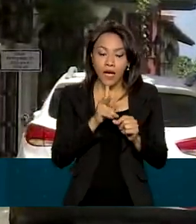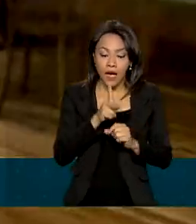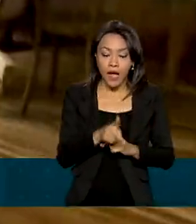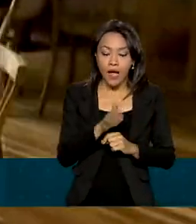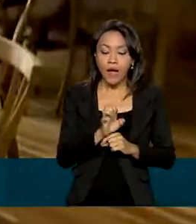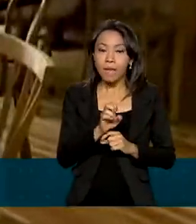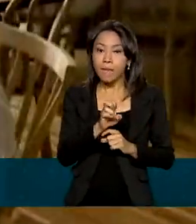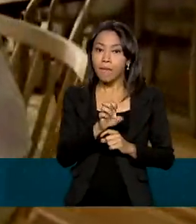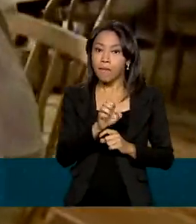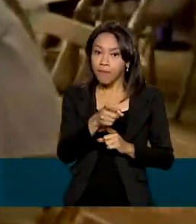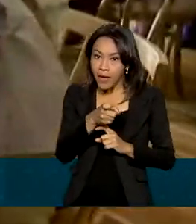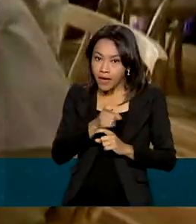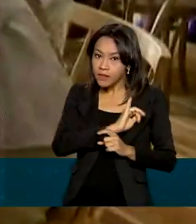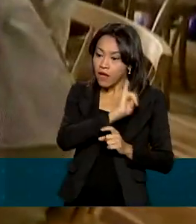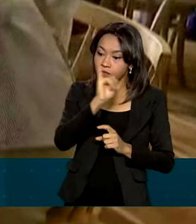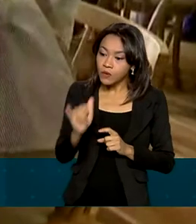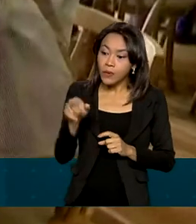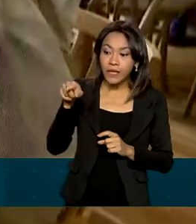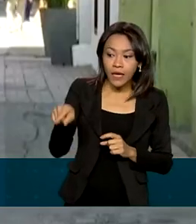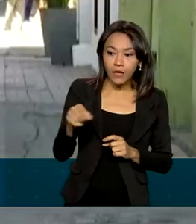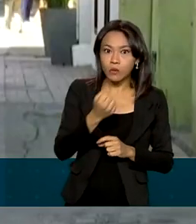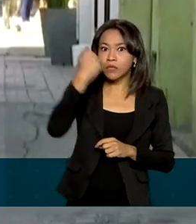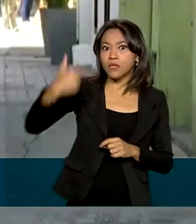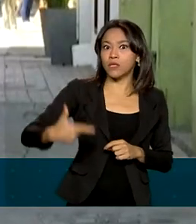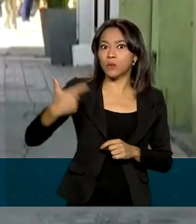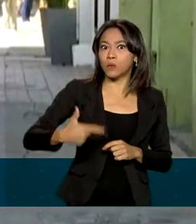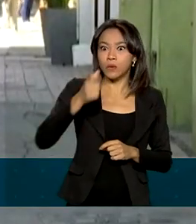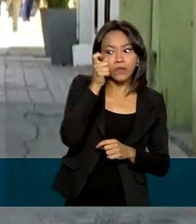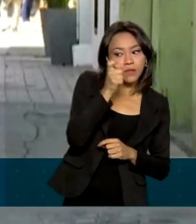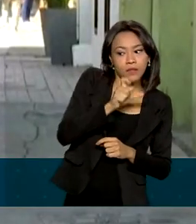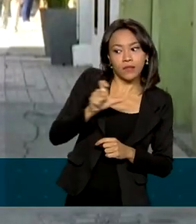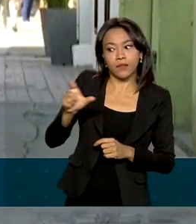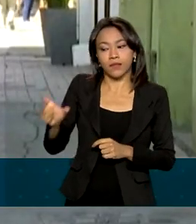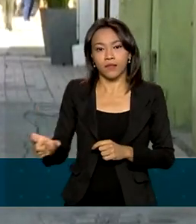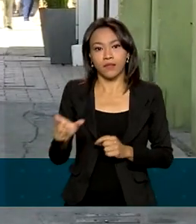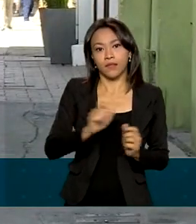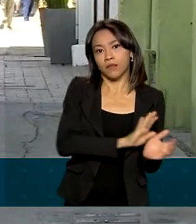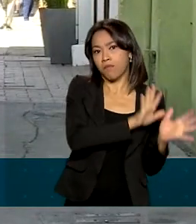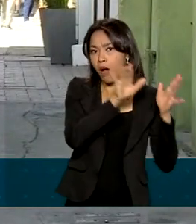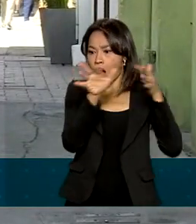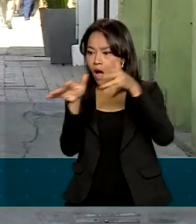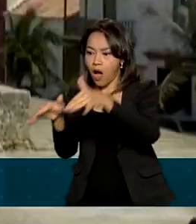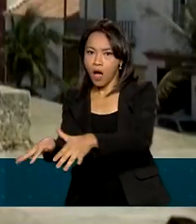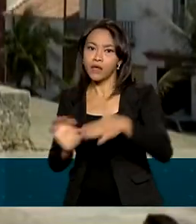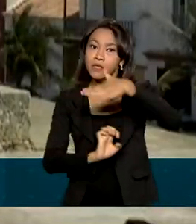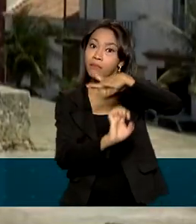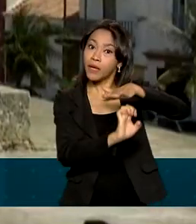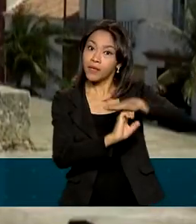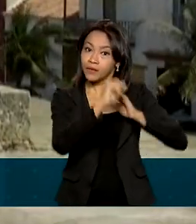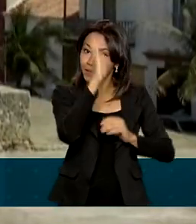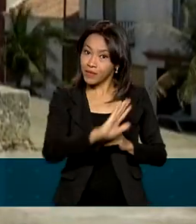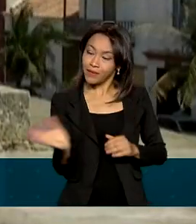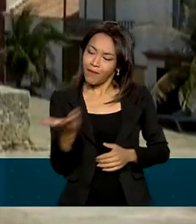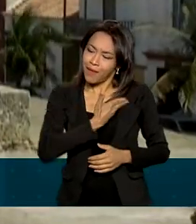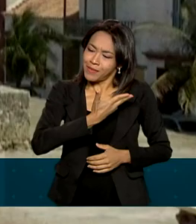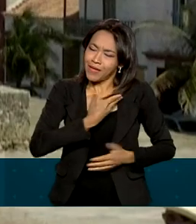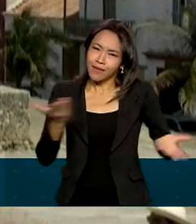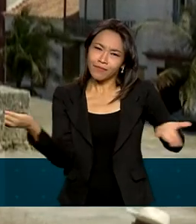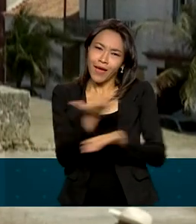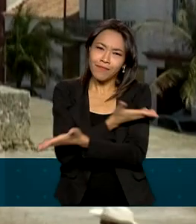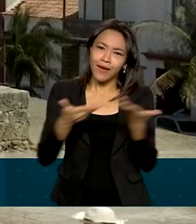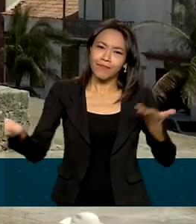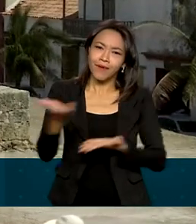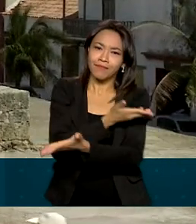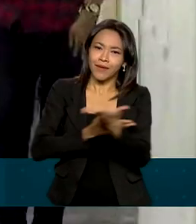Colômbia é o segundo destino de interesse para a internacionalização de empresas brasileiras. Uma amizade que supera as